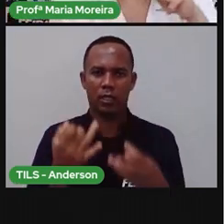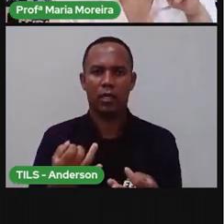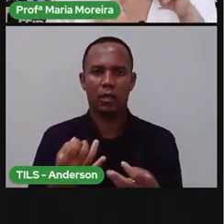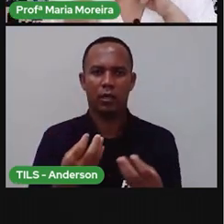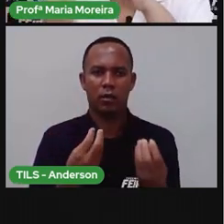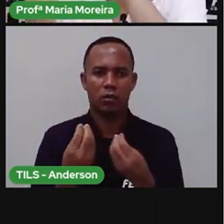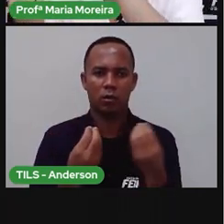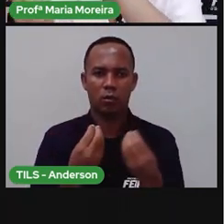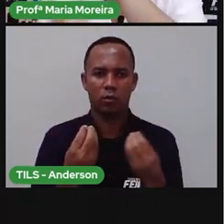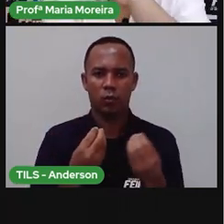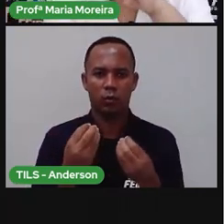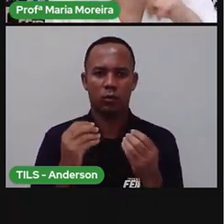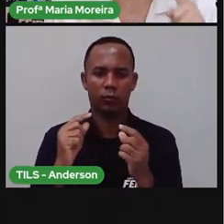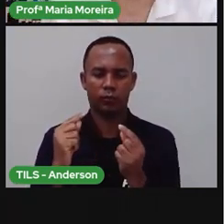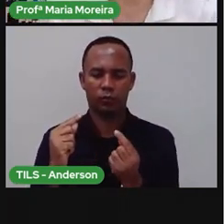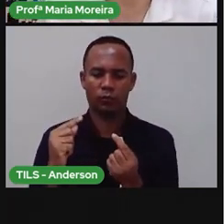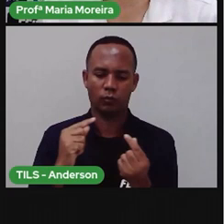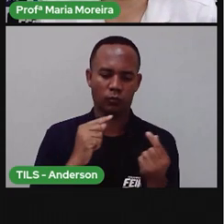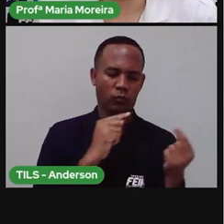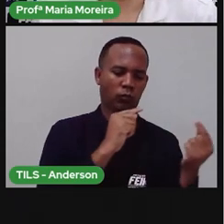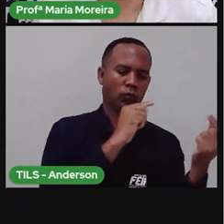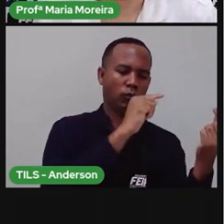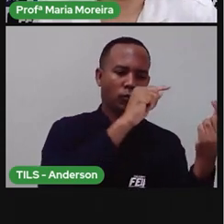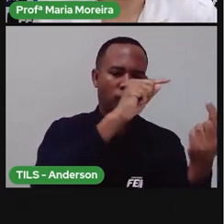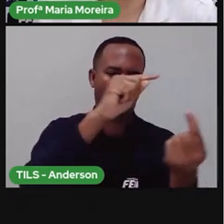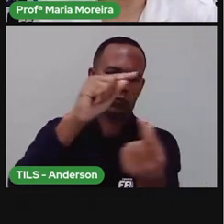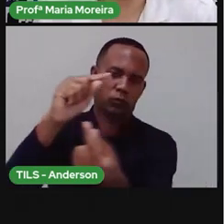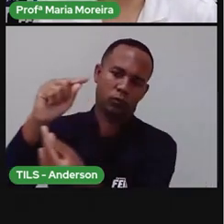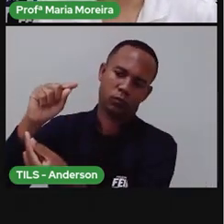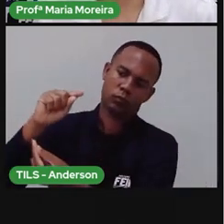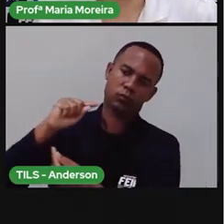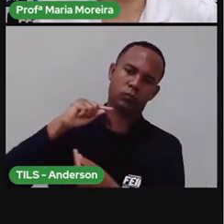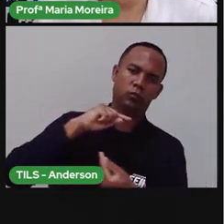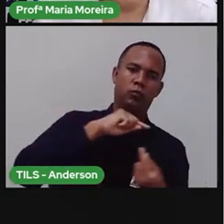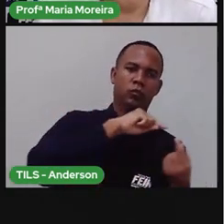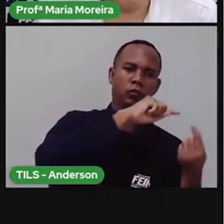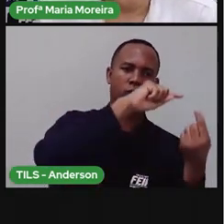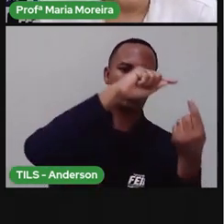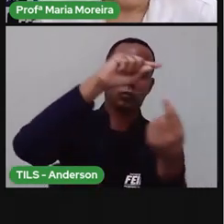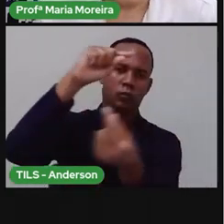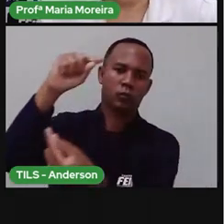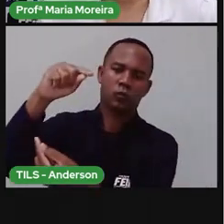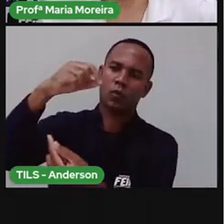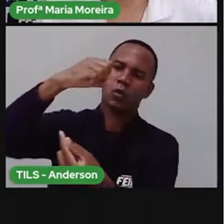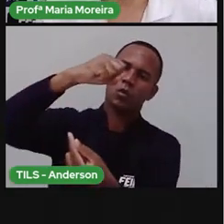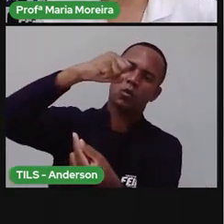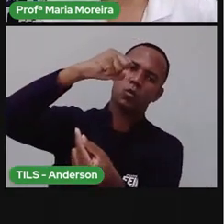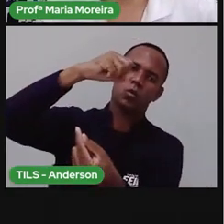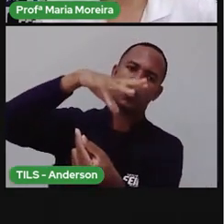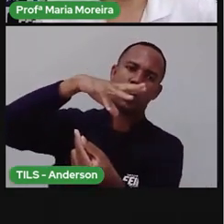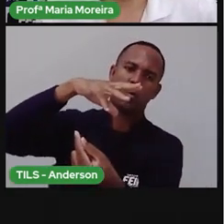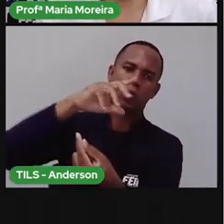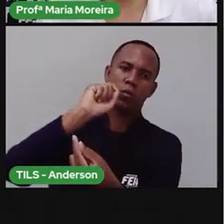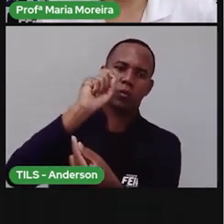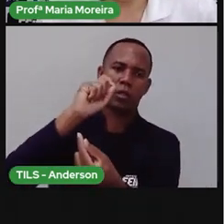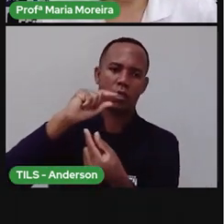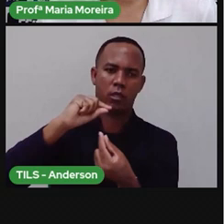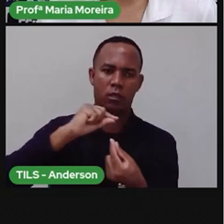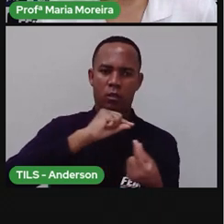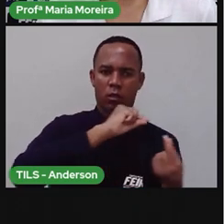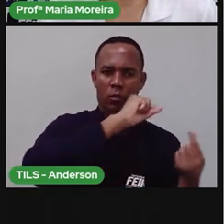o quê? Ó, rodando aonde? Em volta do sol. É o movimento que a Terra